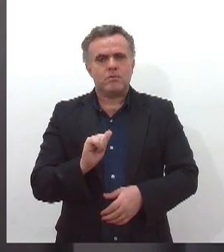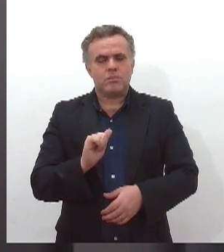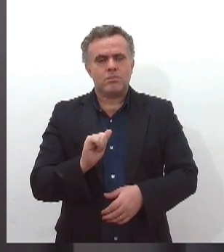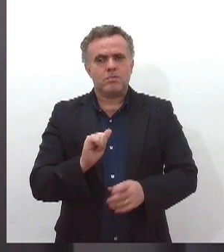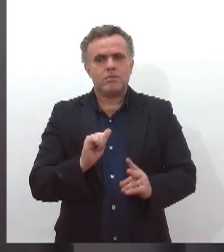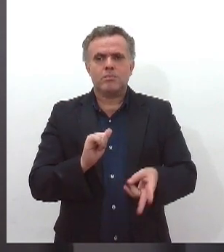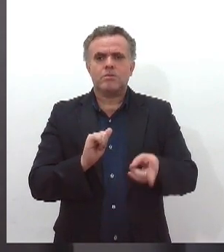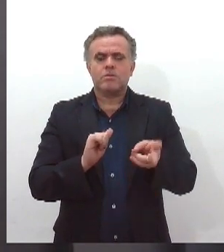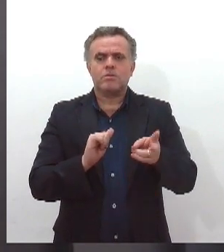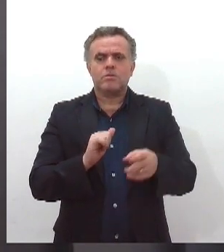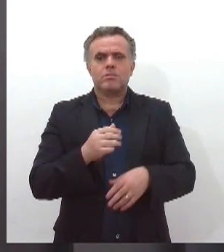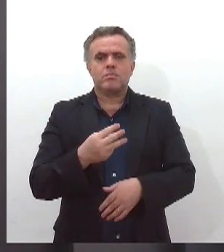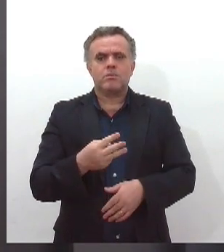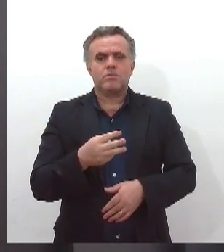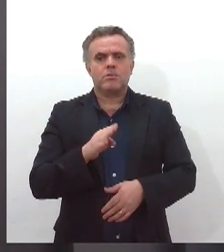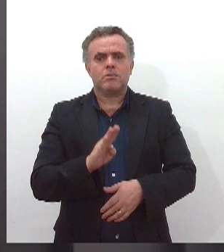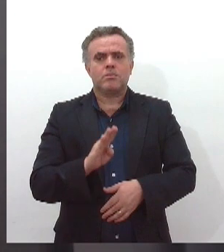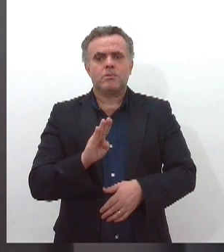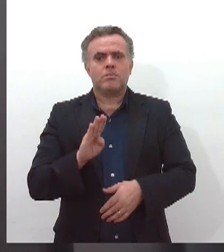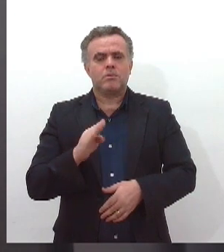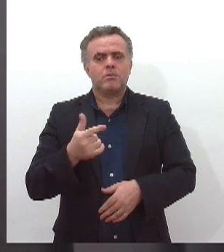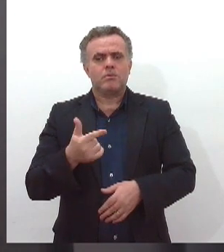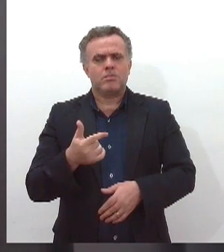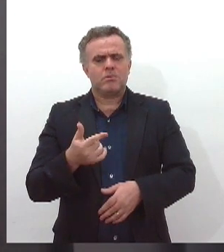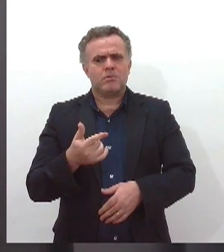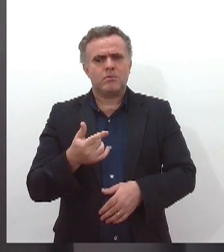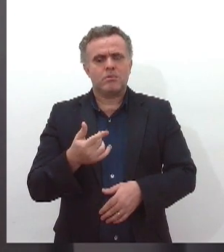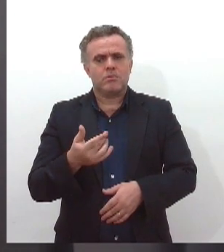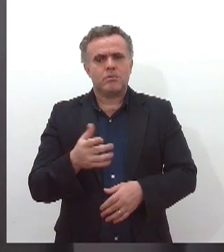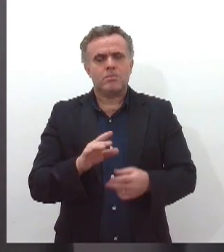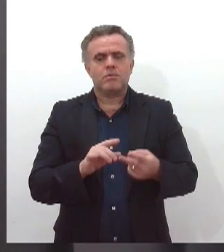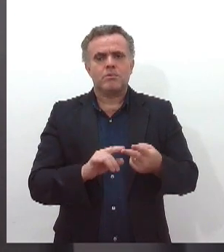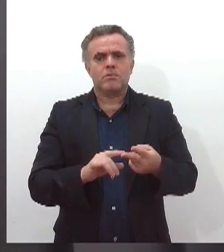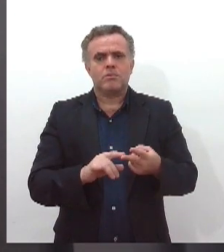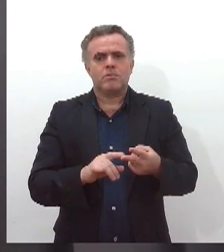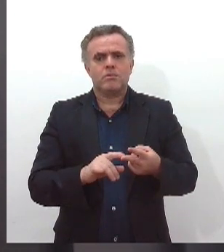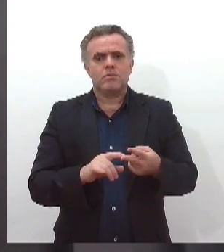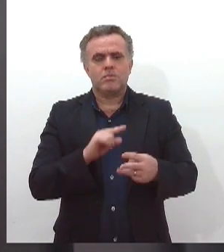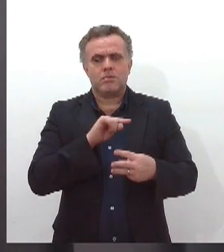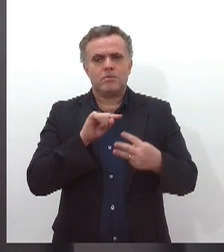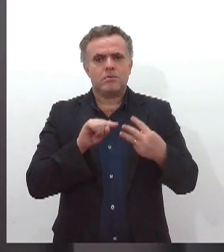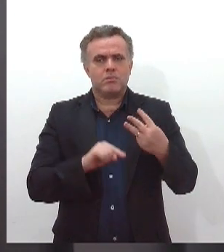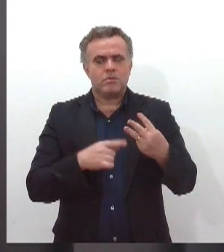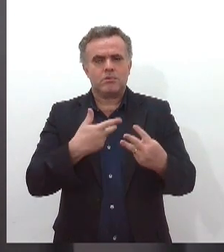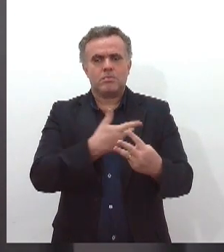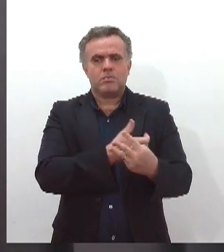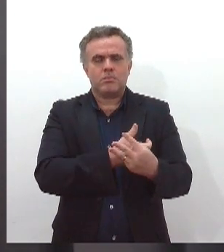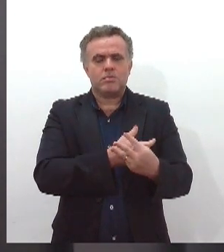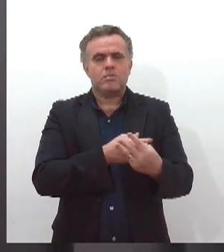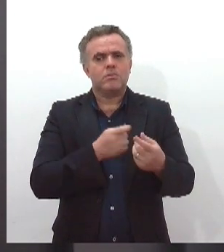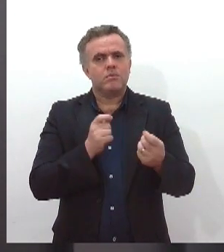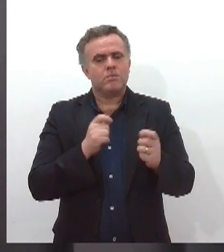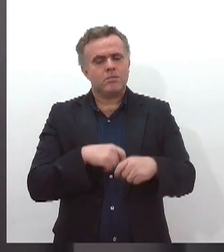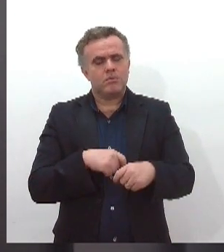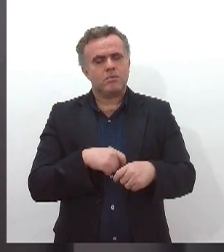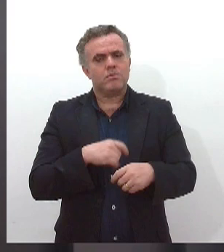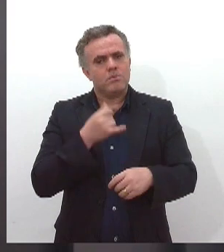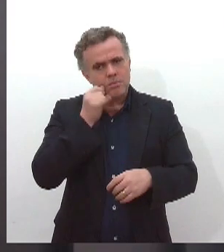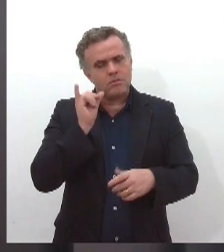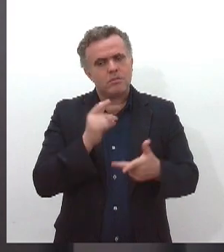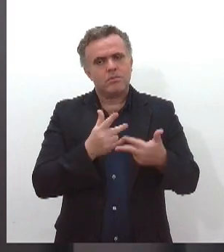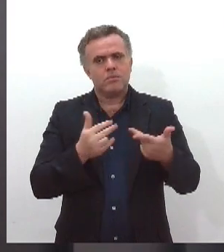e VPP-23, Herpes Zoster, que previne também a neuropatia pós-hepática e Tríplice